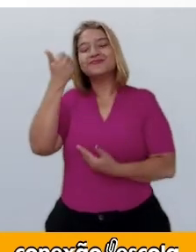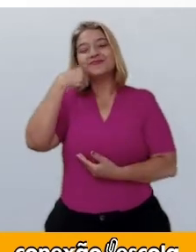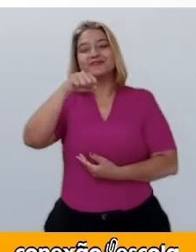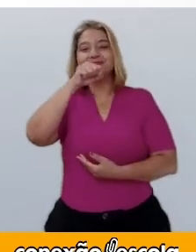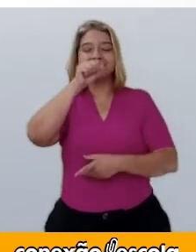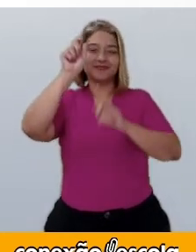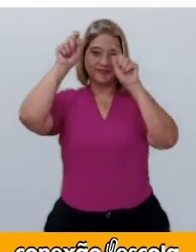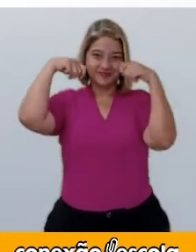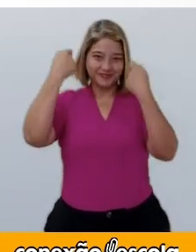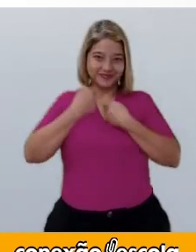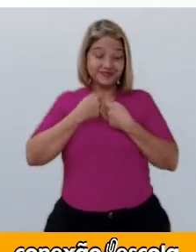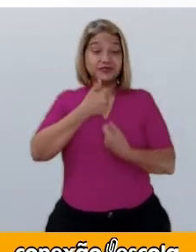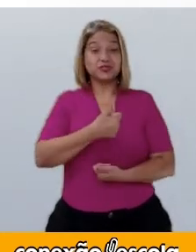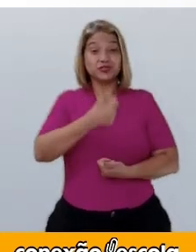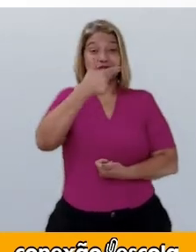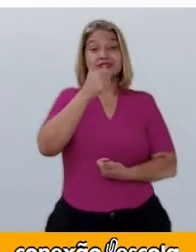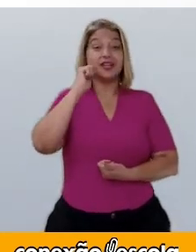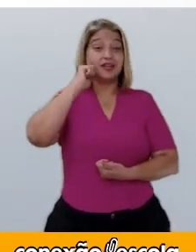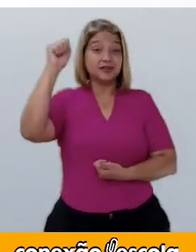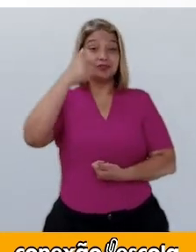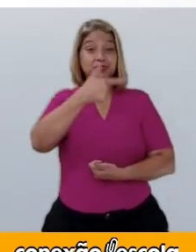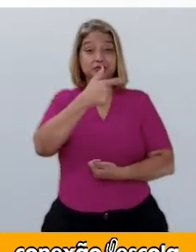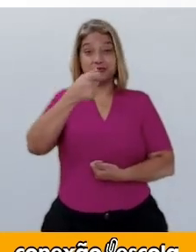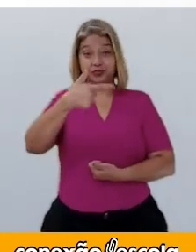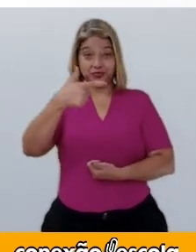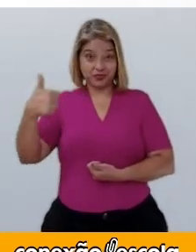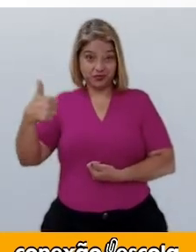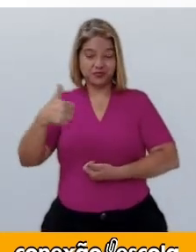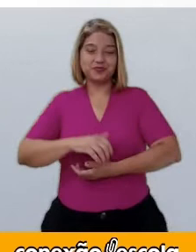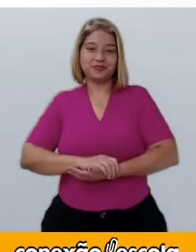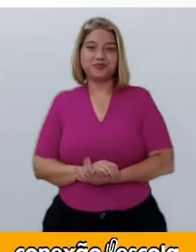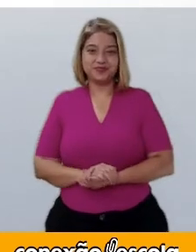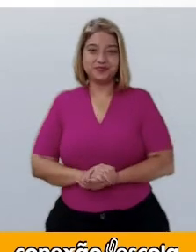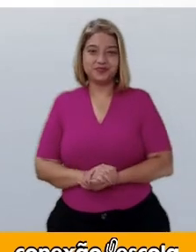Chapeuzinho. 12 de abril de 2021.